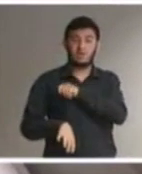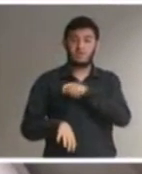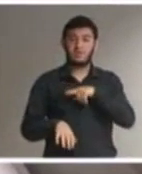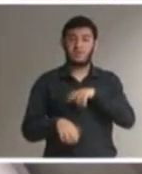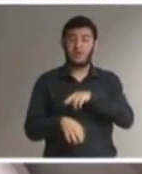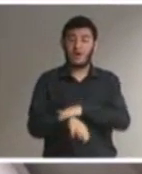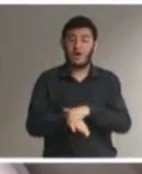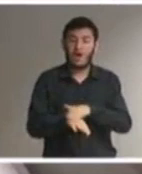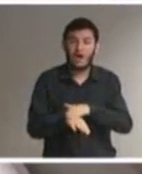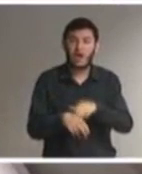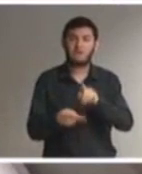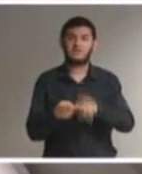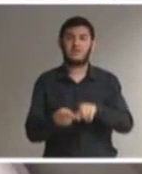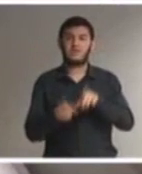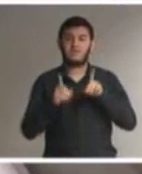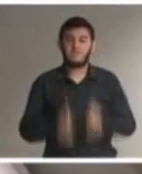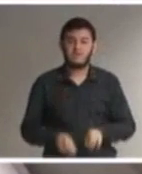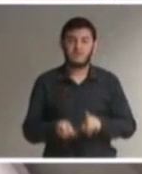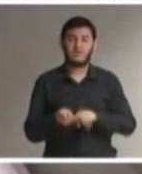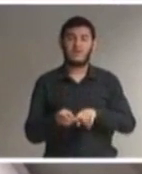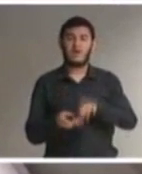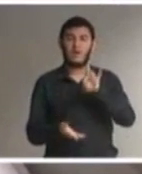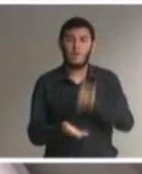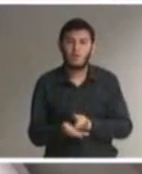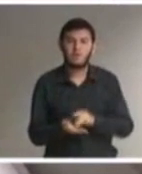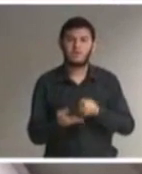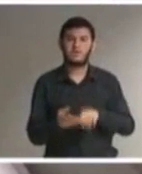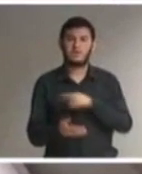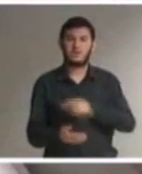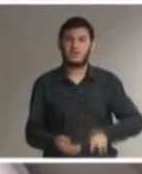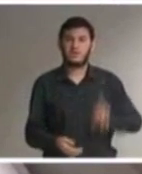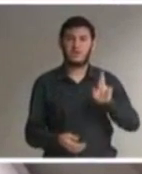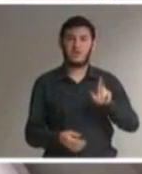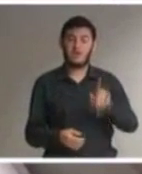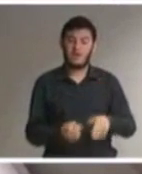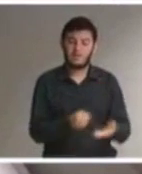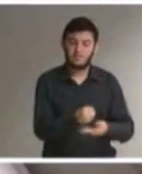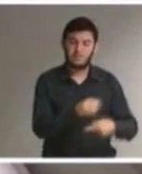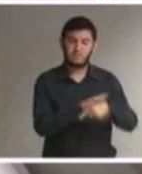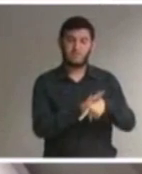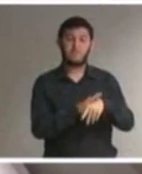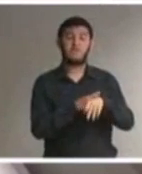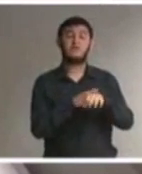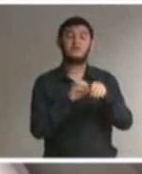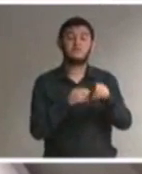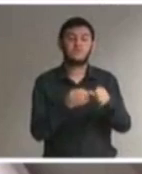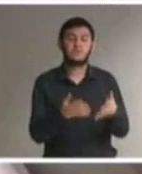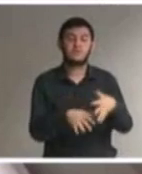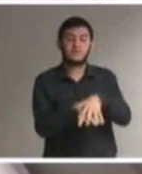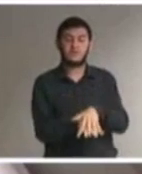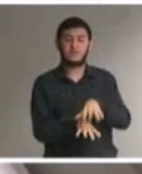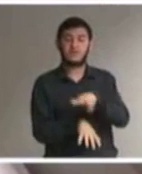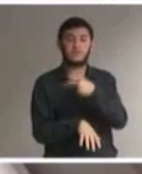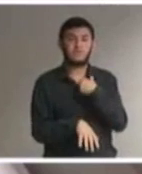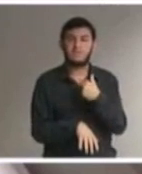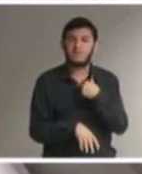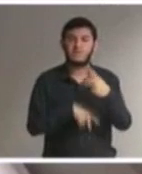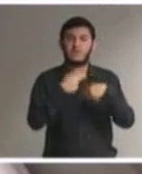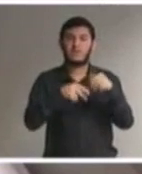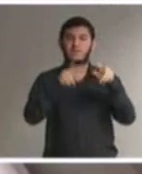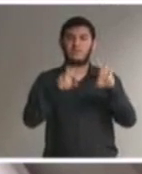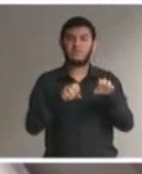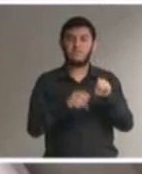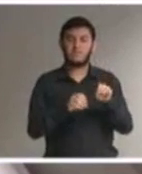origem ou outra qualquer. Esse é o pilar da educação inclusiva, pois não se pode falar em formação cidadã e